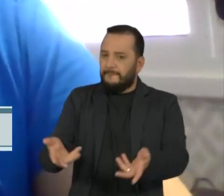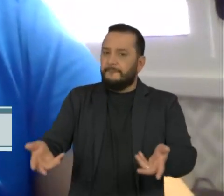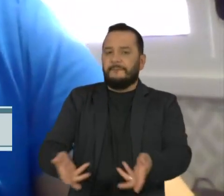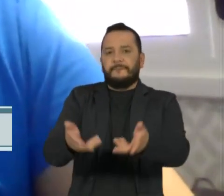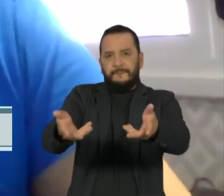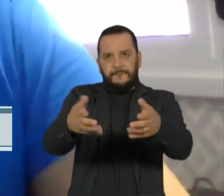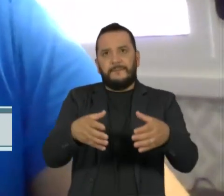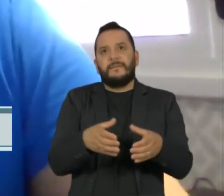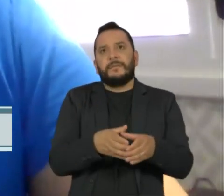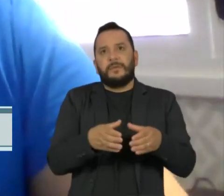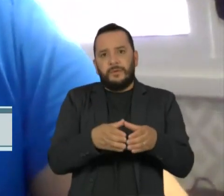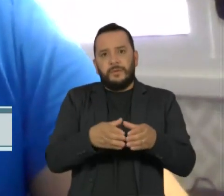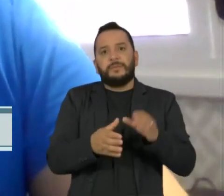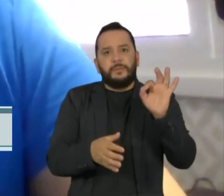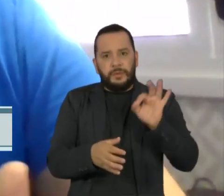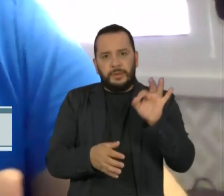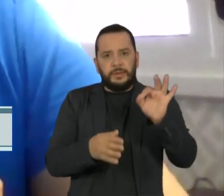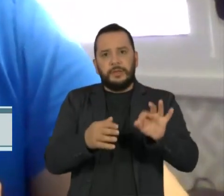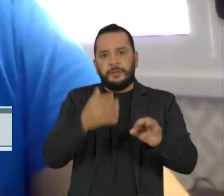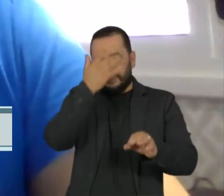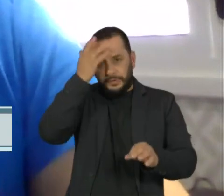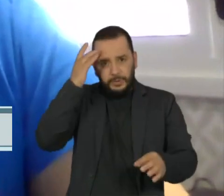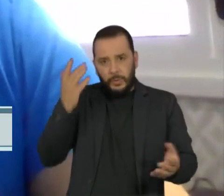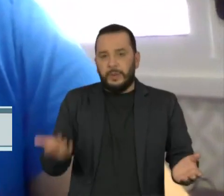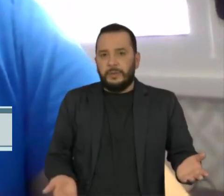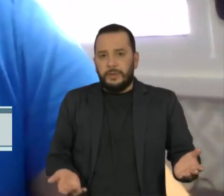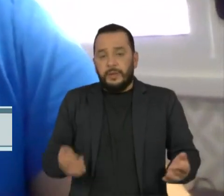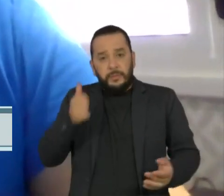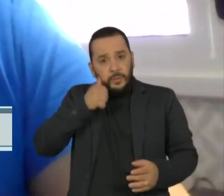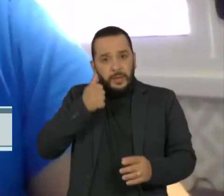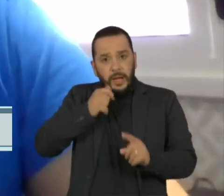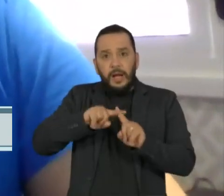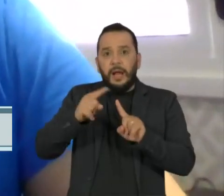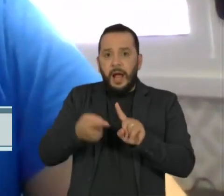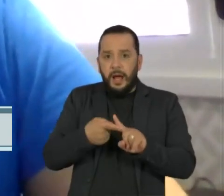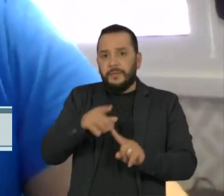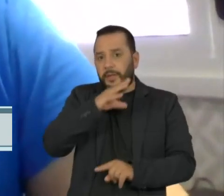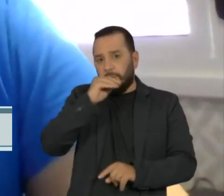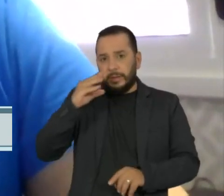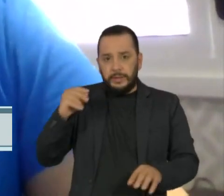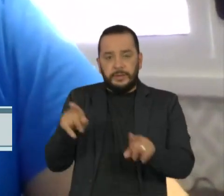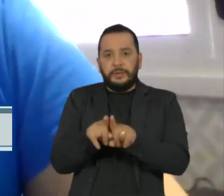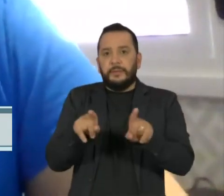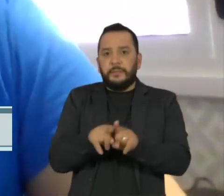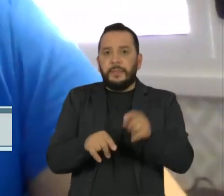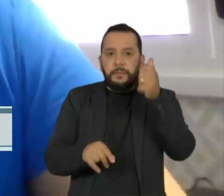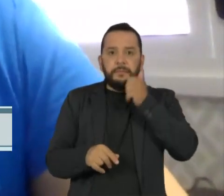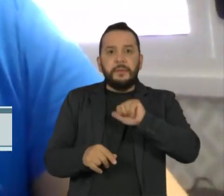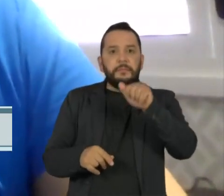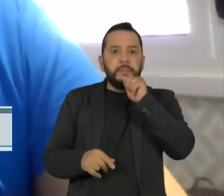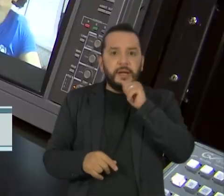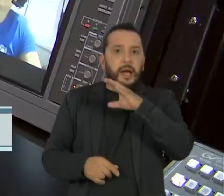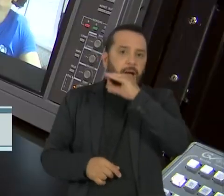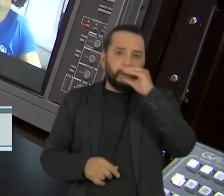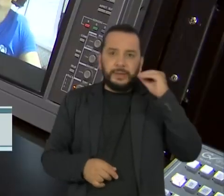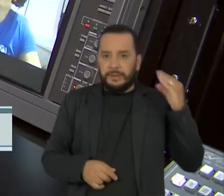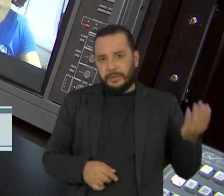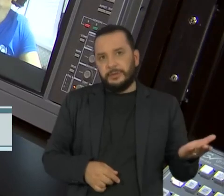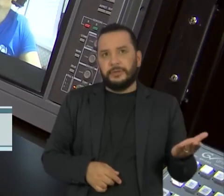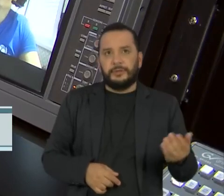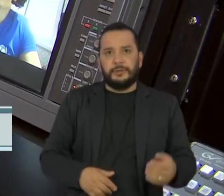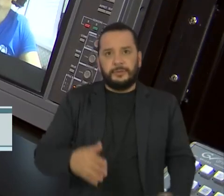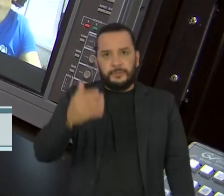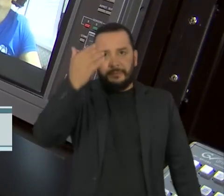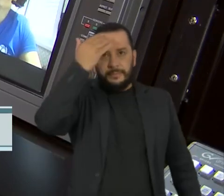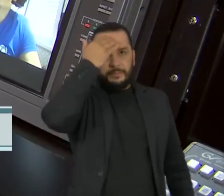essa parcela da população. Grávidas, adolescentes e mães de família adolescentes. Adriana,